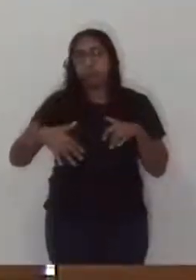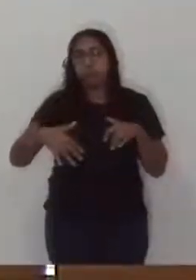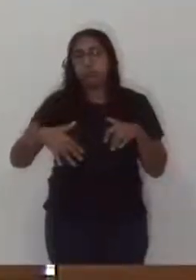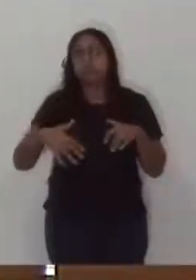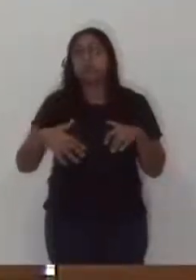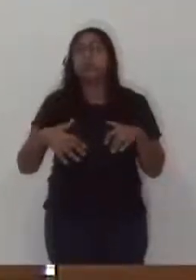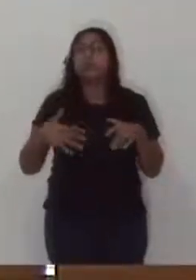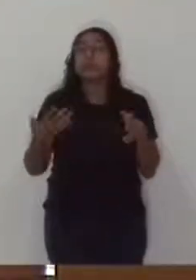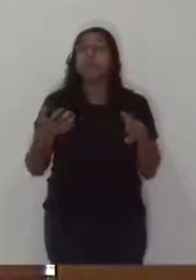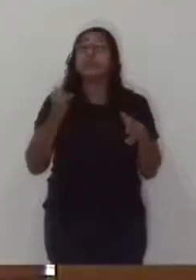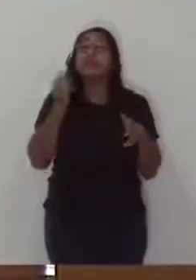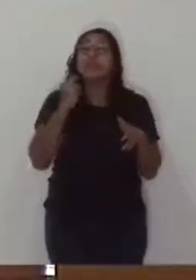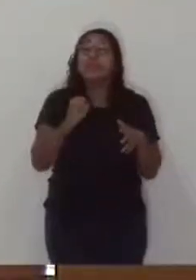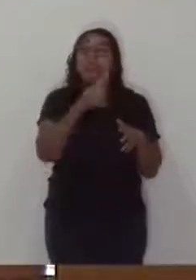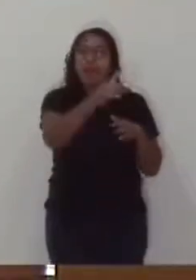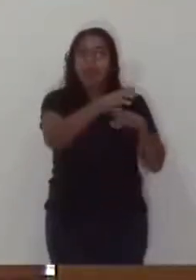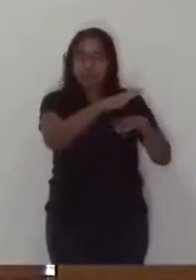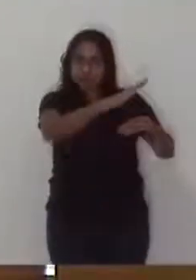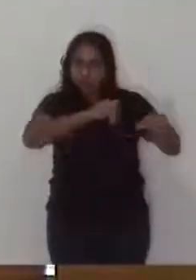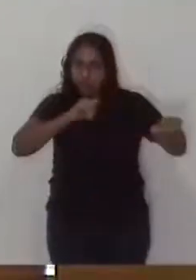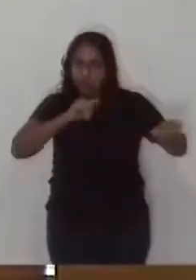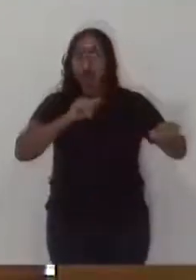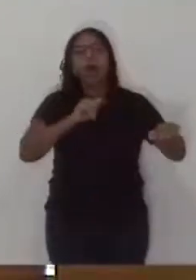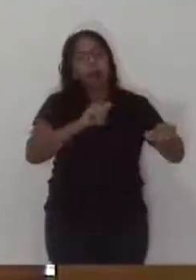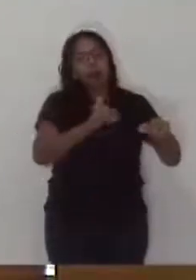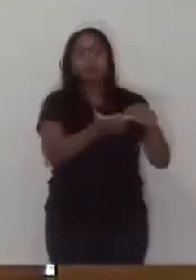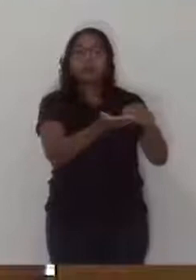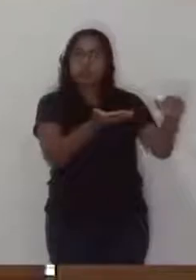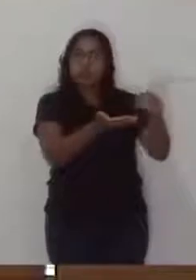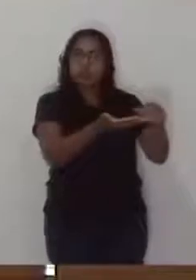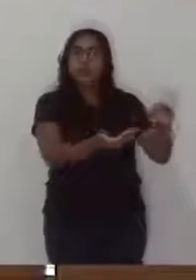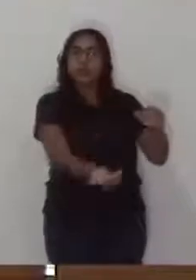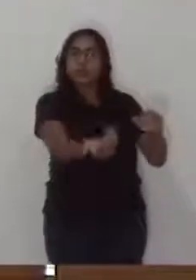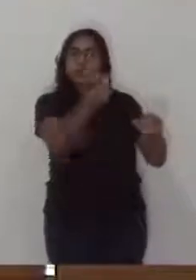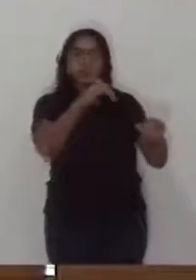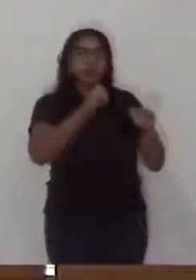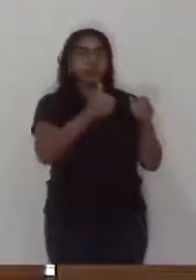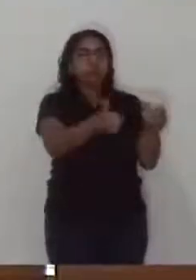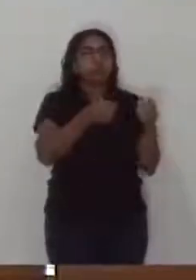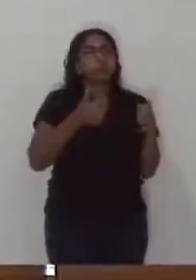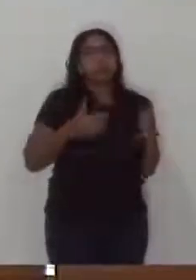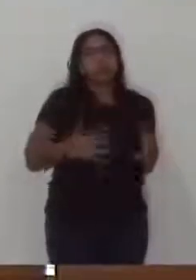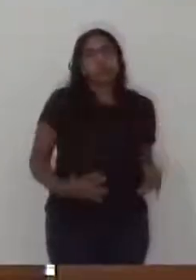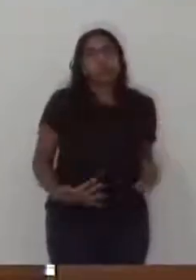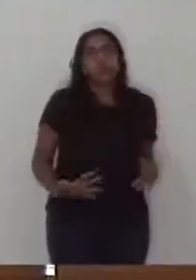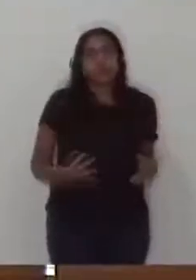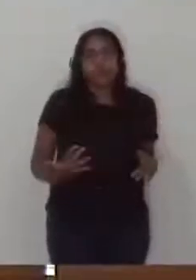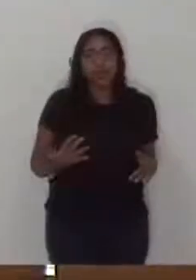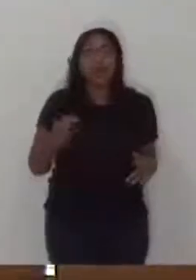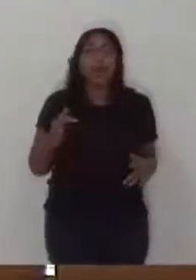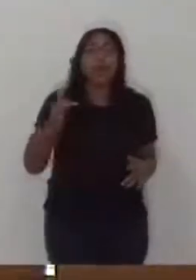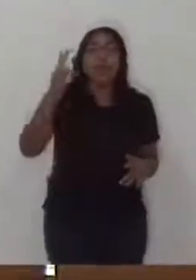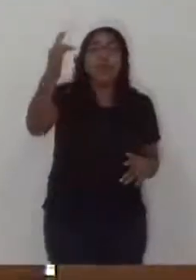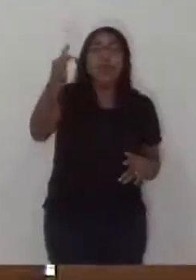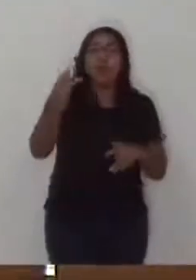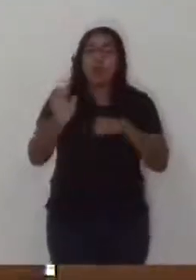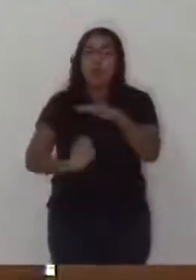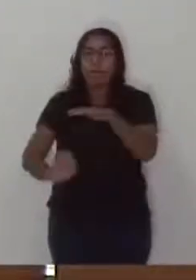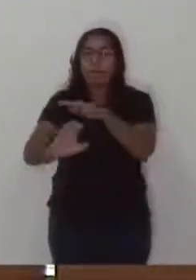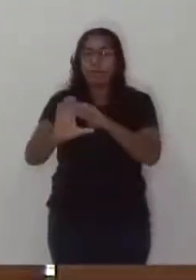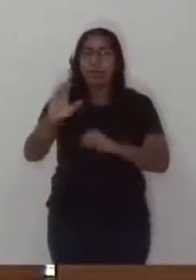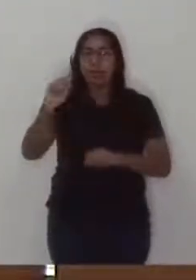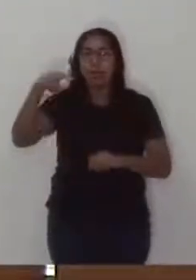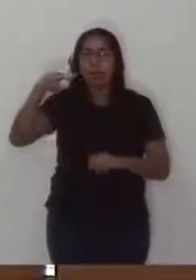secretário vai nos explicar como que vai ser o andamento, principalmente o andamento futuro das obras da Congas.